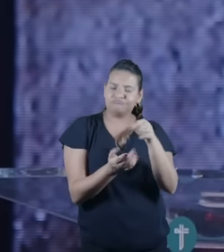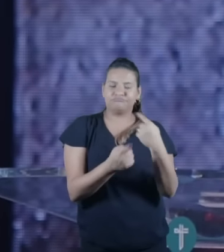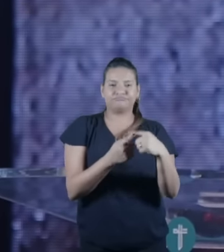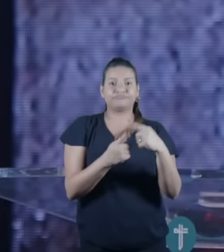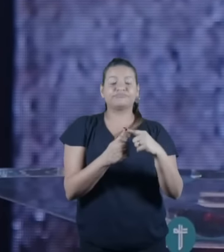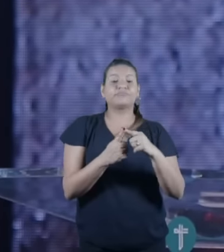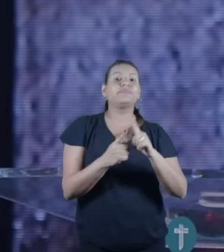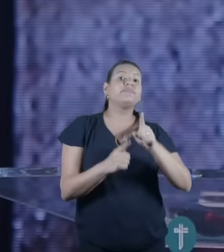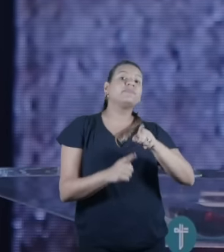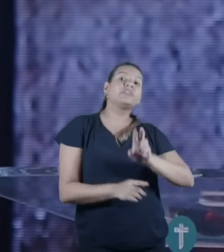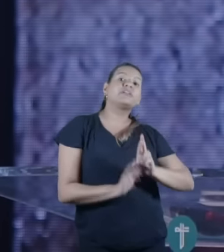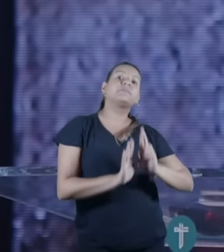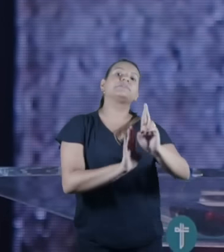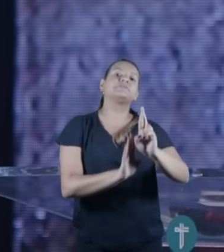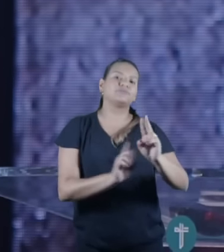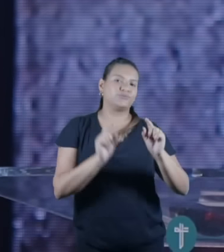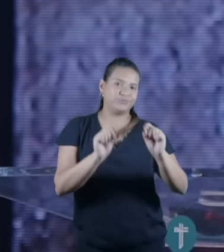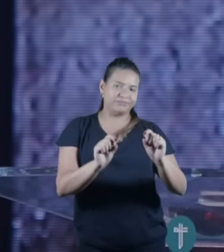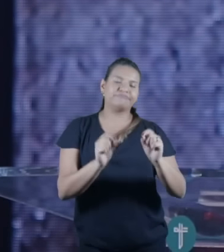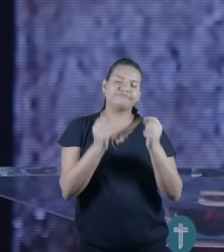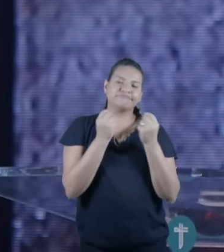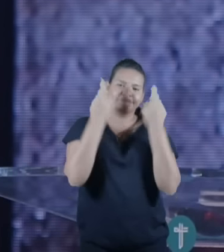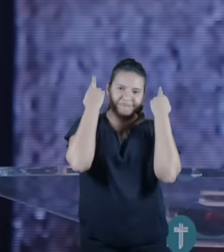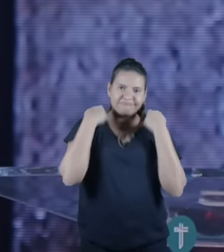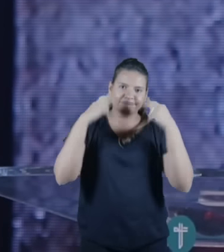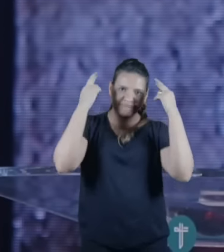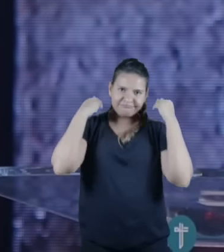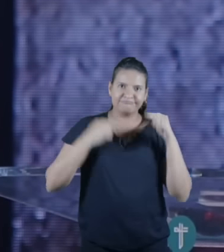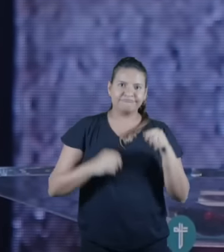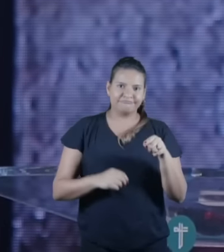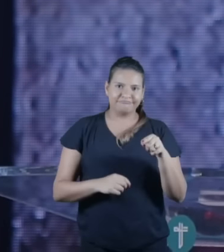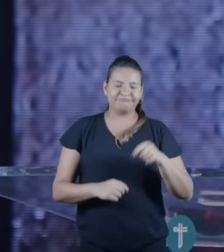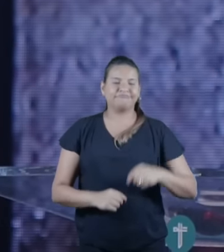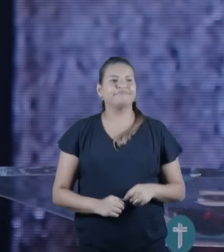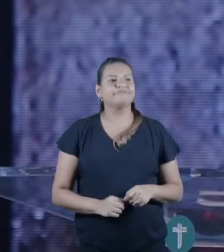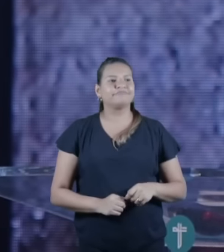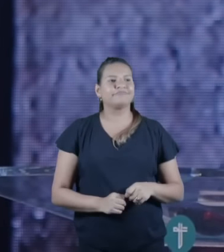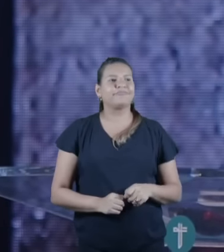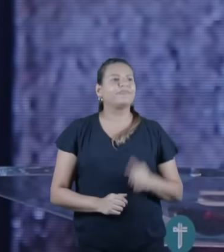a páscoa para simbolizar o cordeiro não é Iaís chorando não